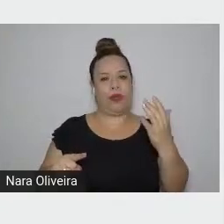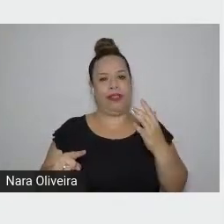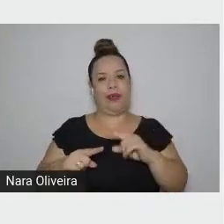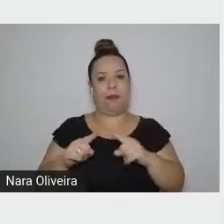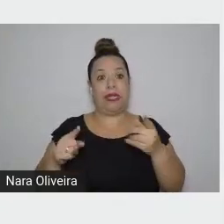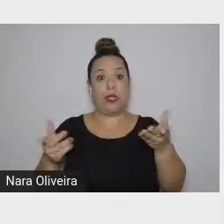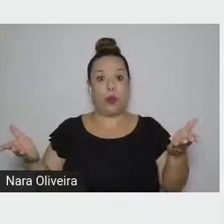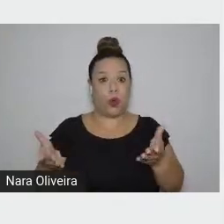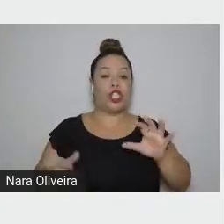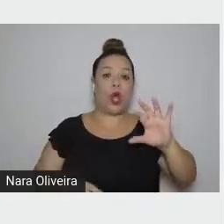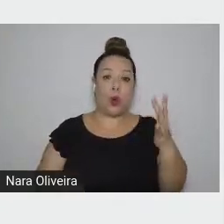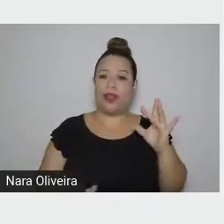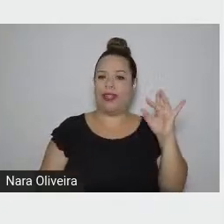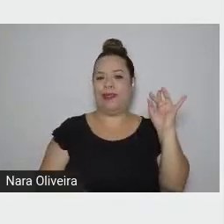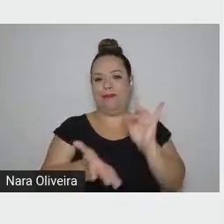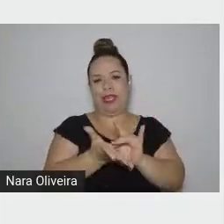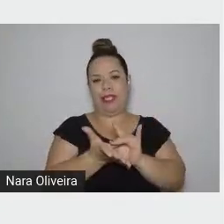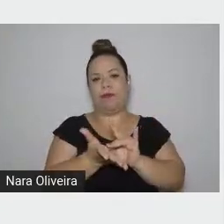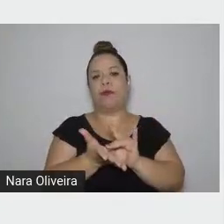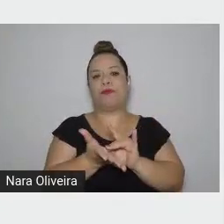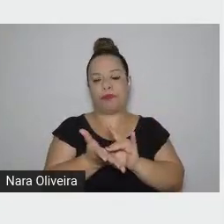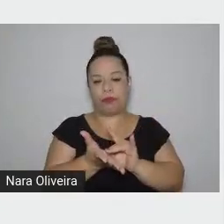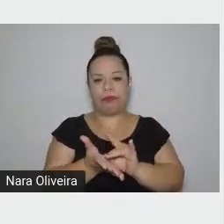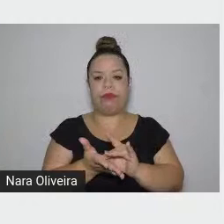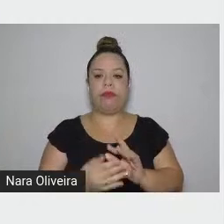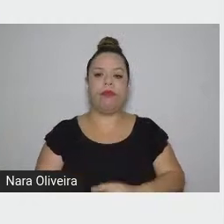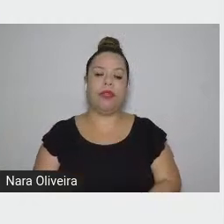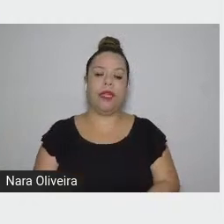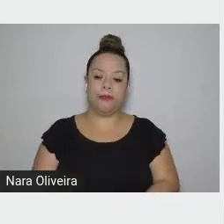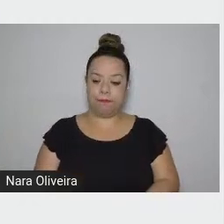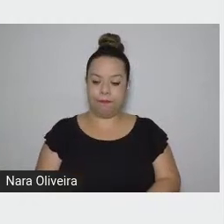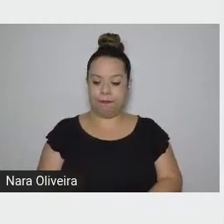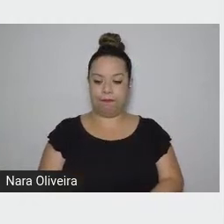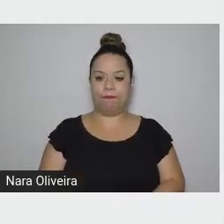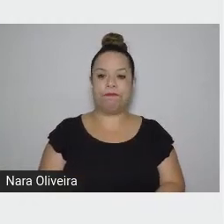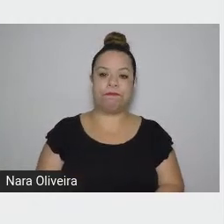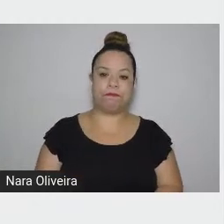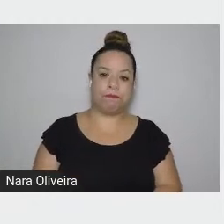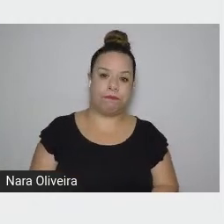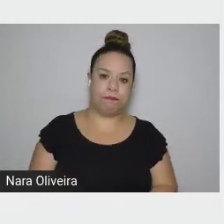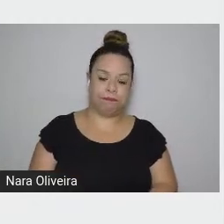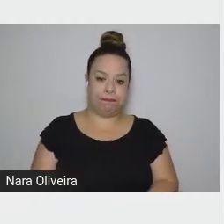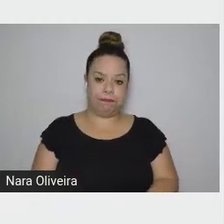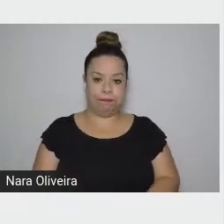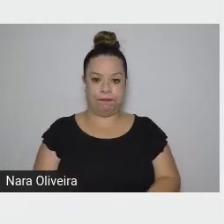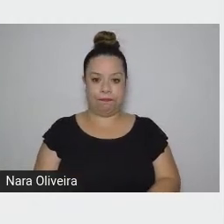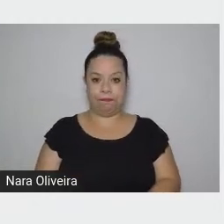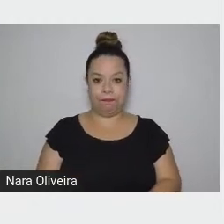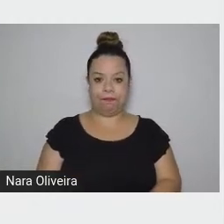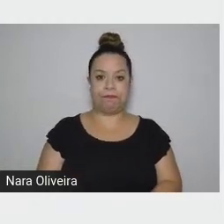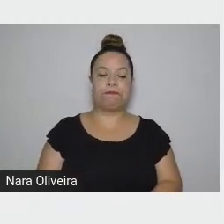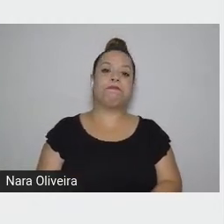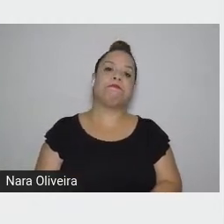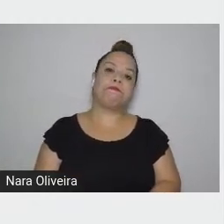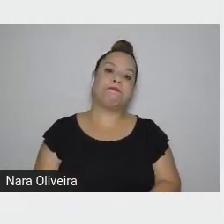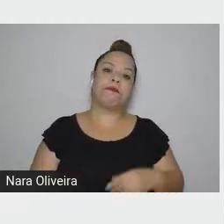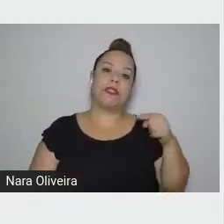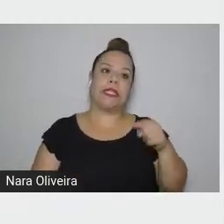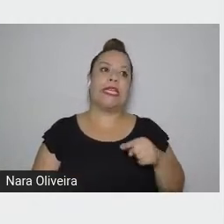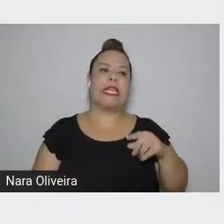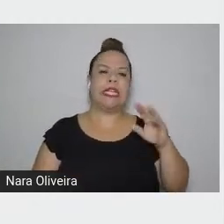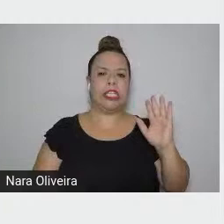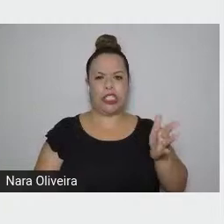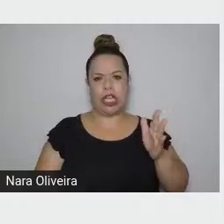utopias que eu atraía, mas o presente da ação. Embora ele seja mestre